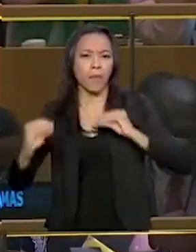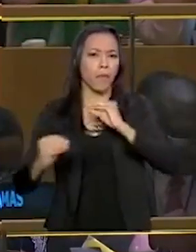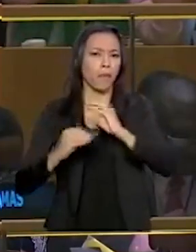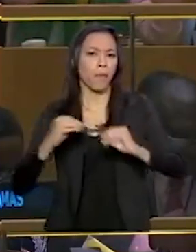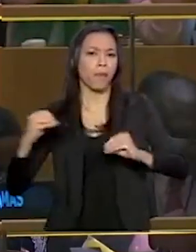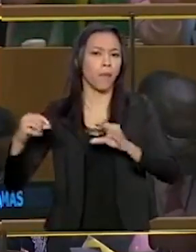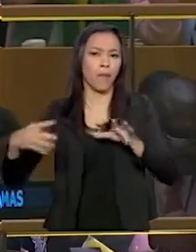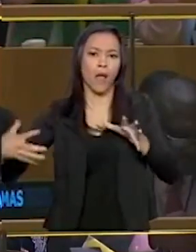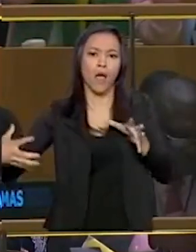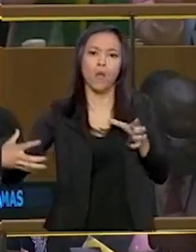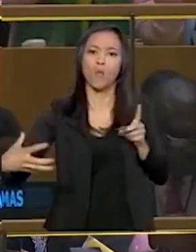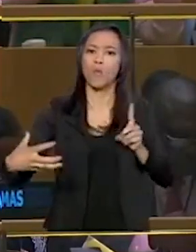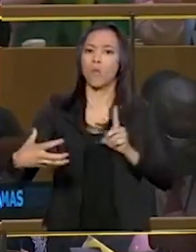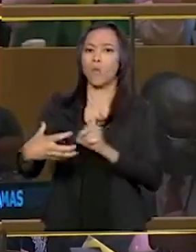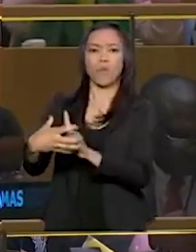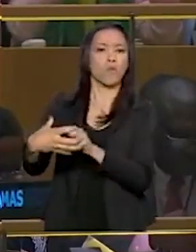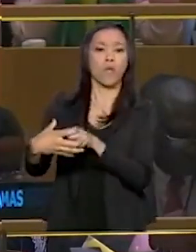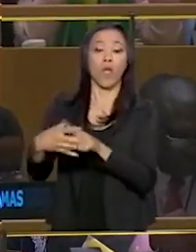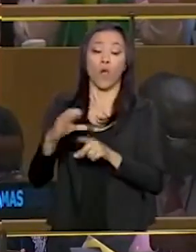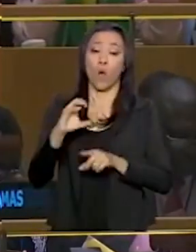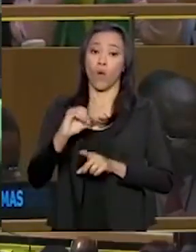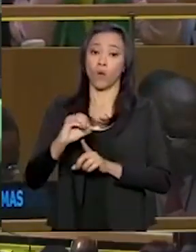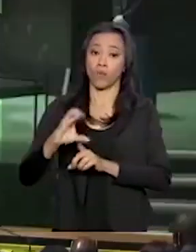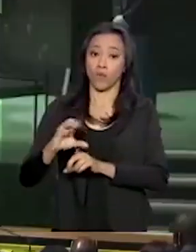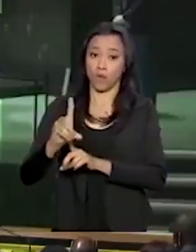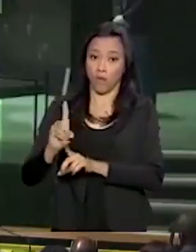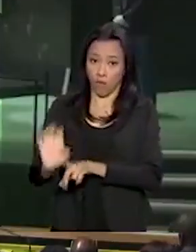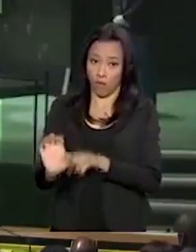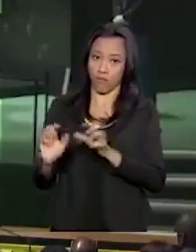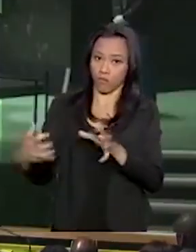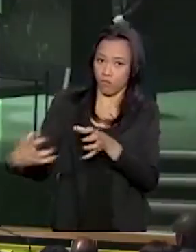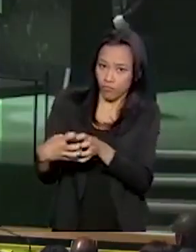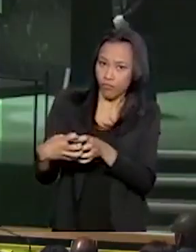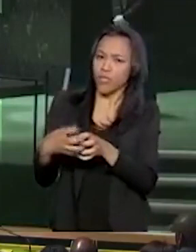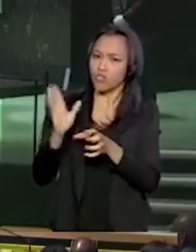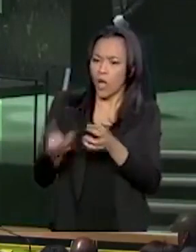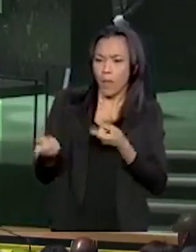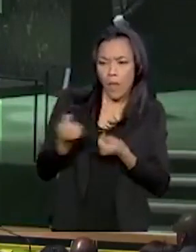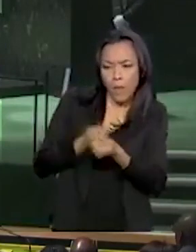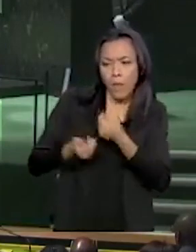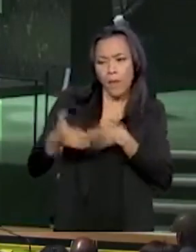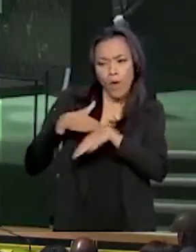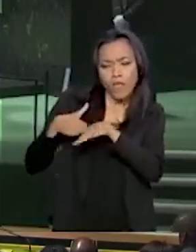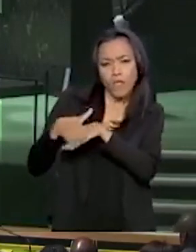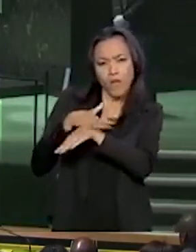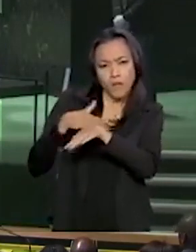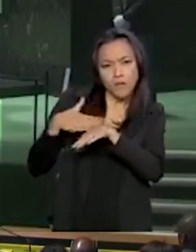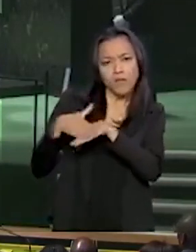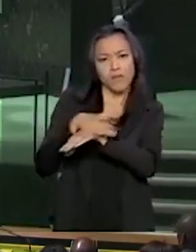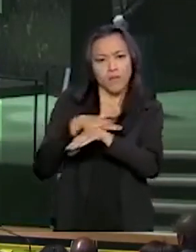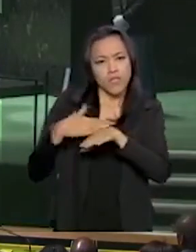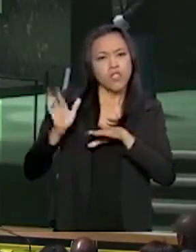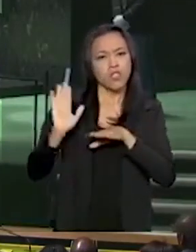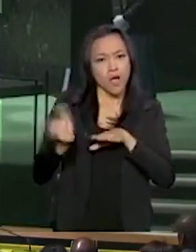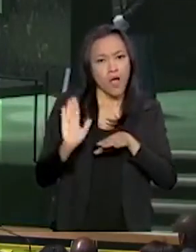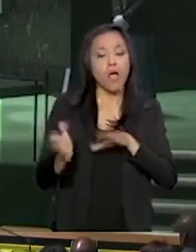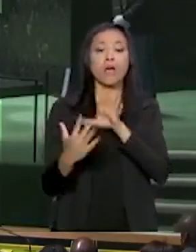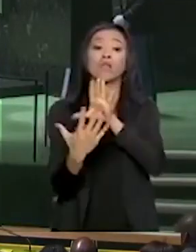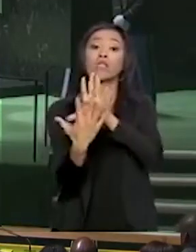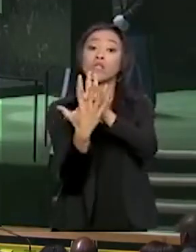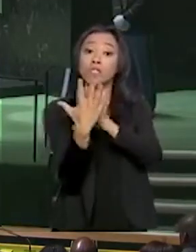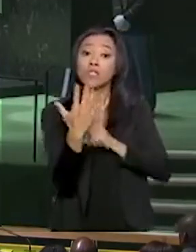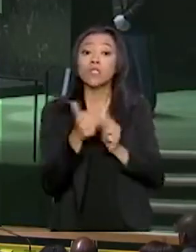Desenvolvimento Econômico, o CDE. Já estamos adiantados, adotando as práticas mundiais